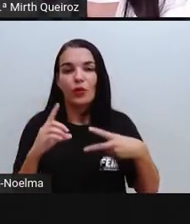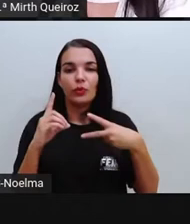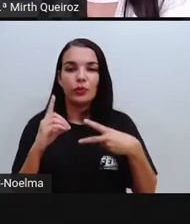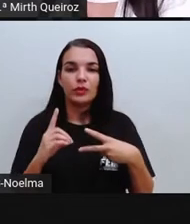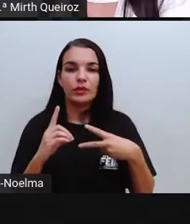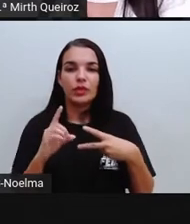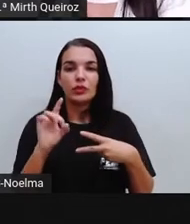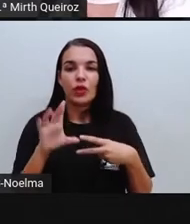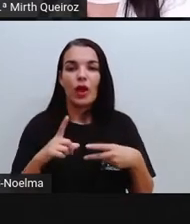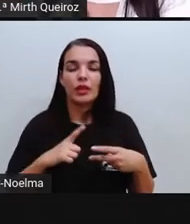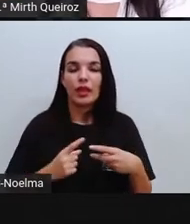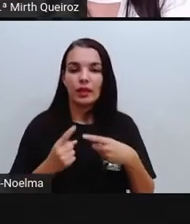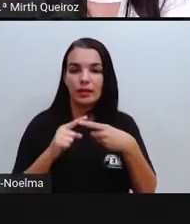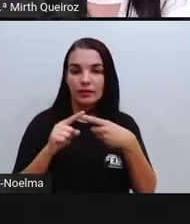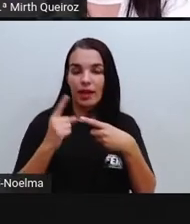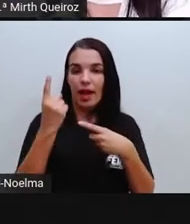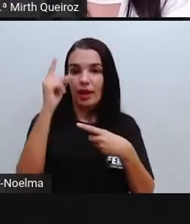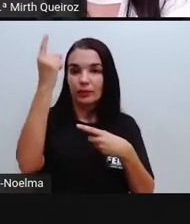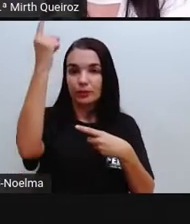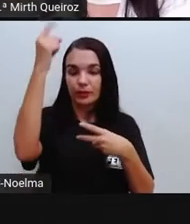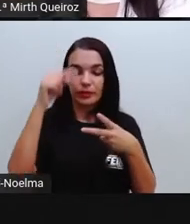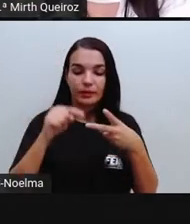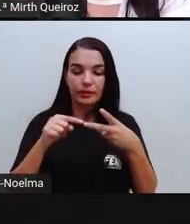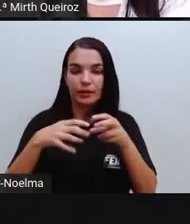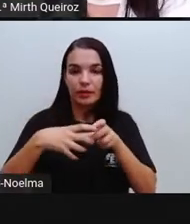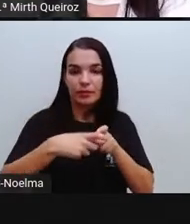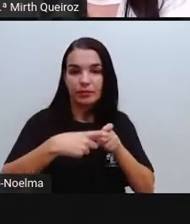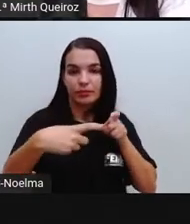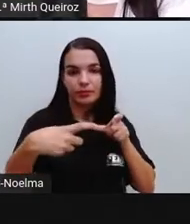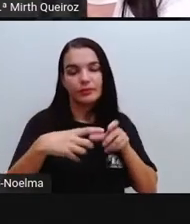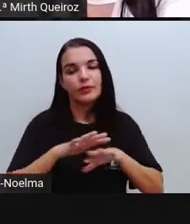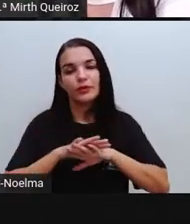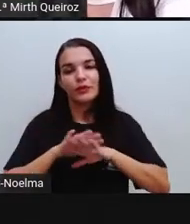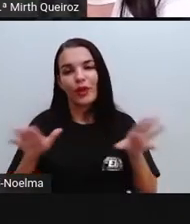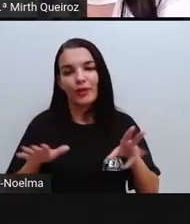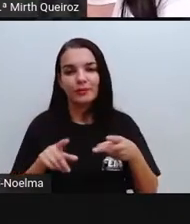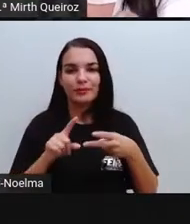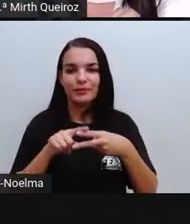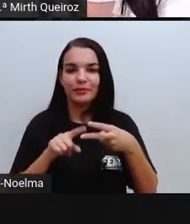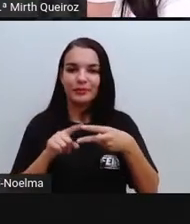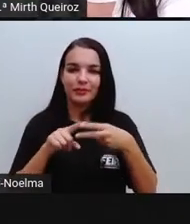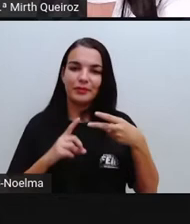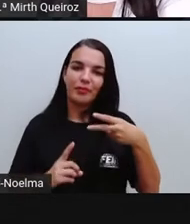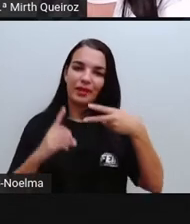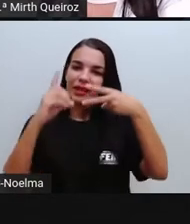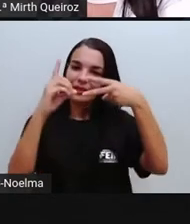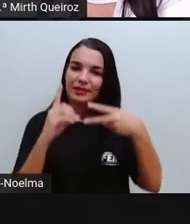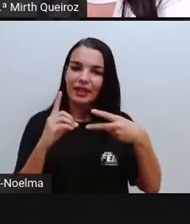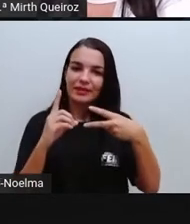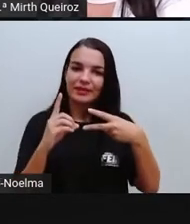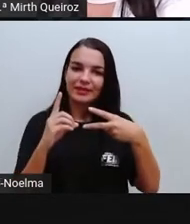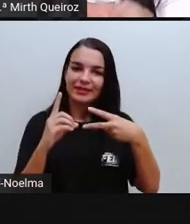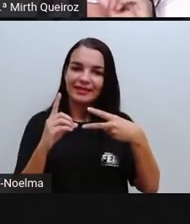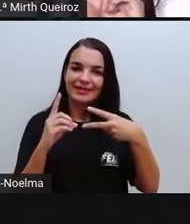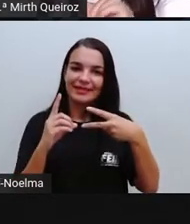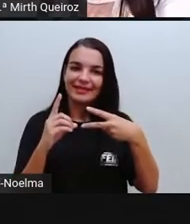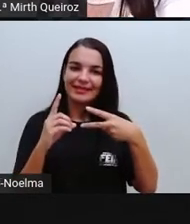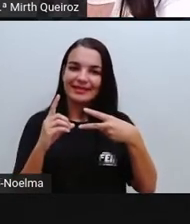significa isso? Só tem duas dimensões, dois tipos de medidas, né? Que seriam quais? O comprimento